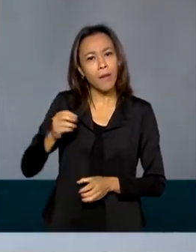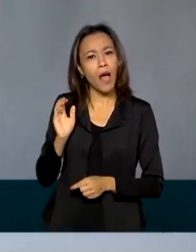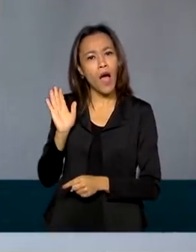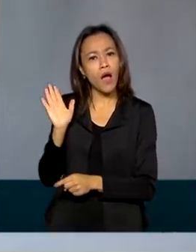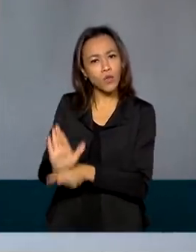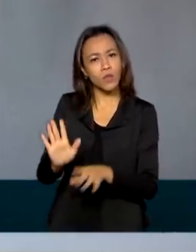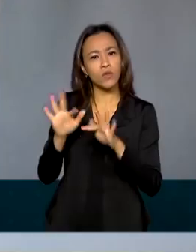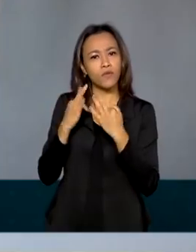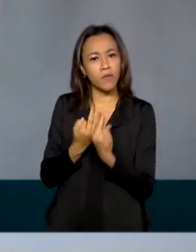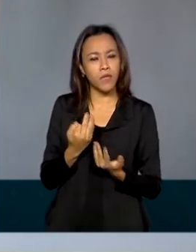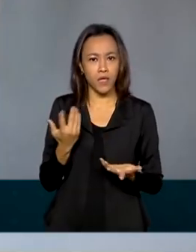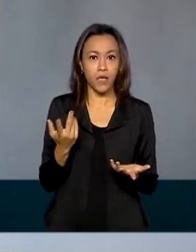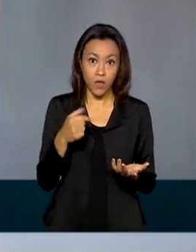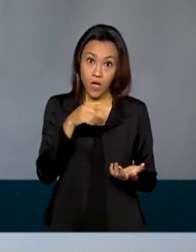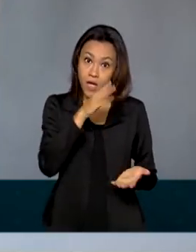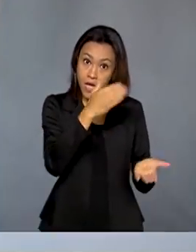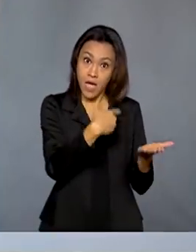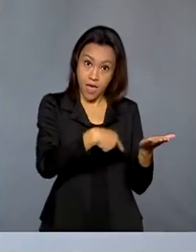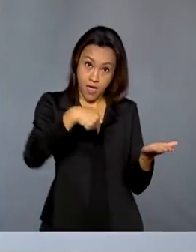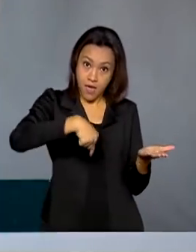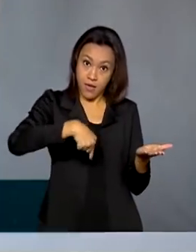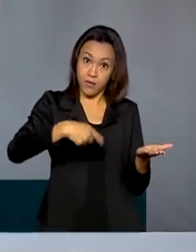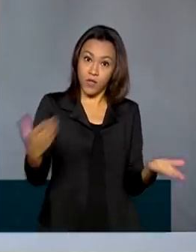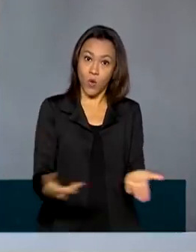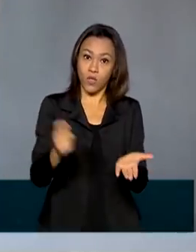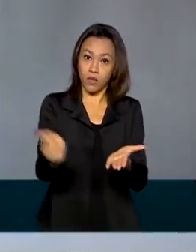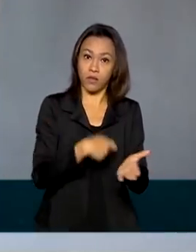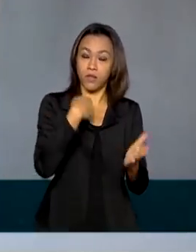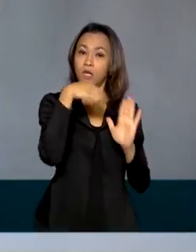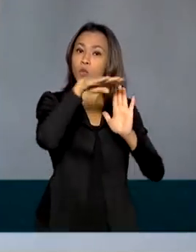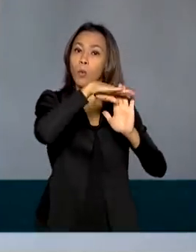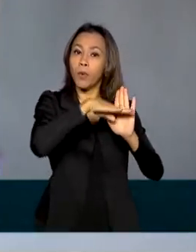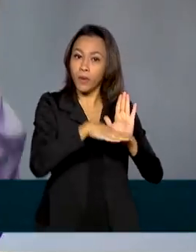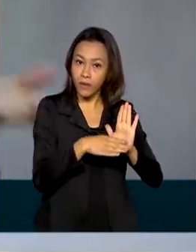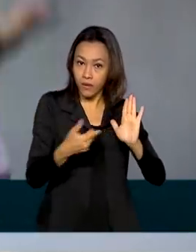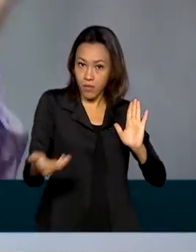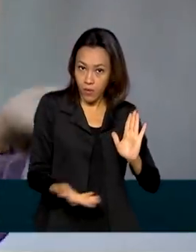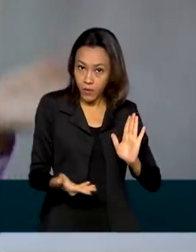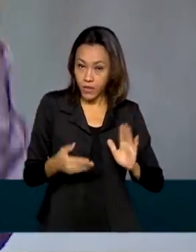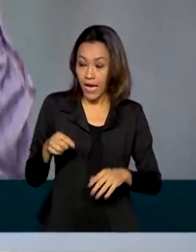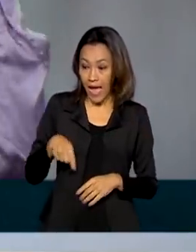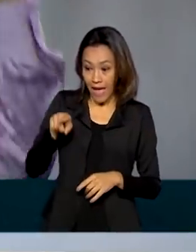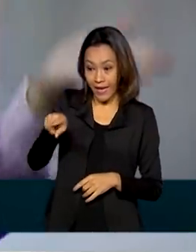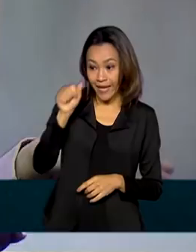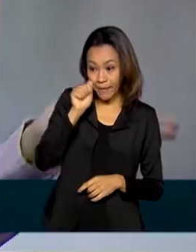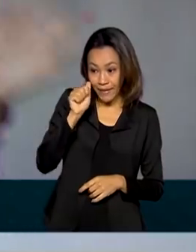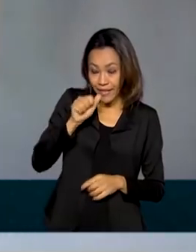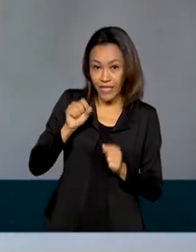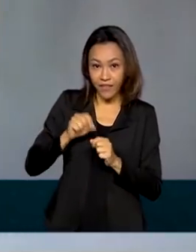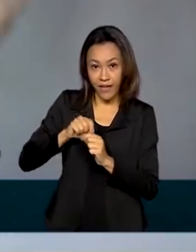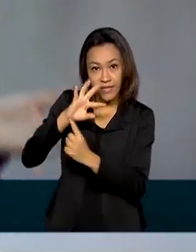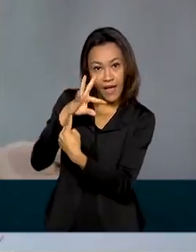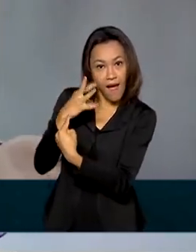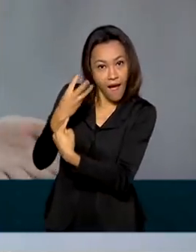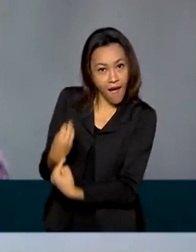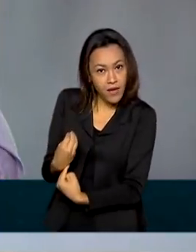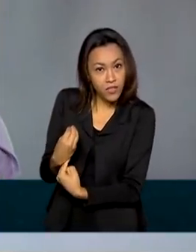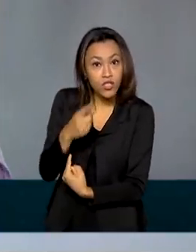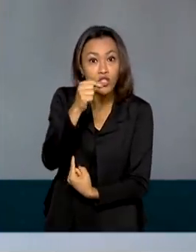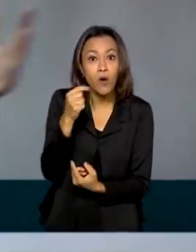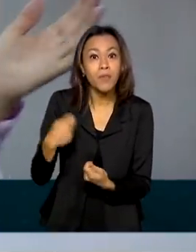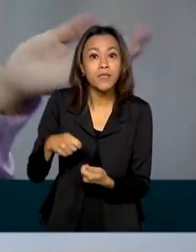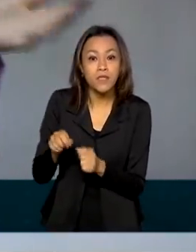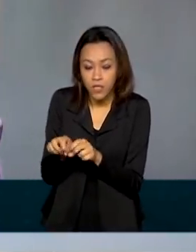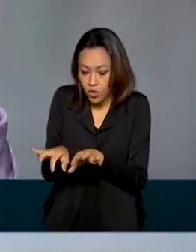Por meio desse programa que nós estamos assinando hoje com o Ministério da Cidadania. Aquela menina que faz arte precisa só de um